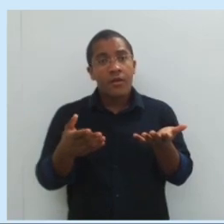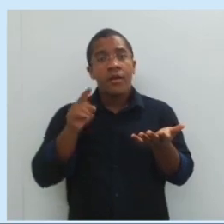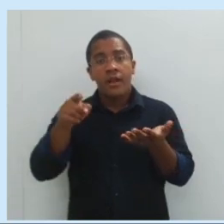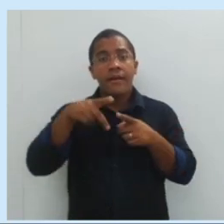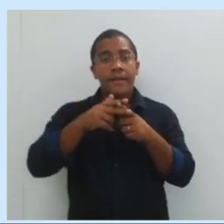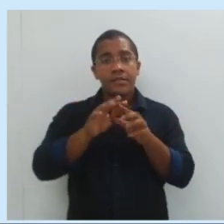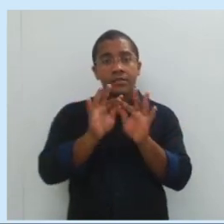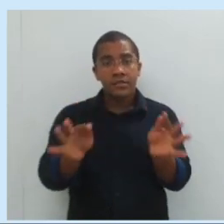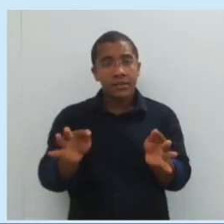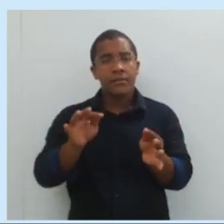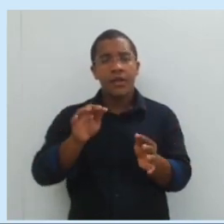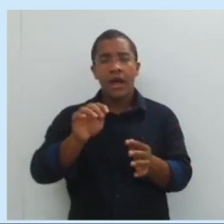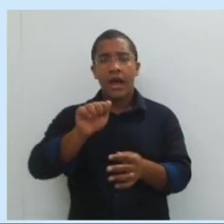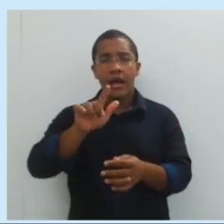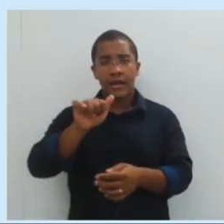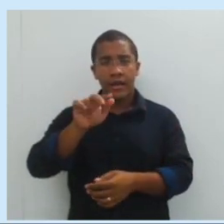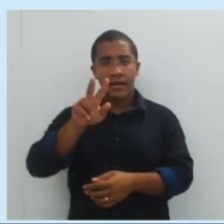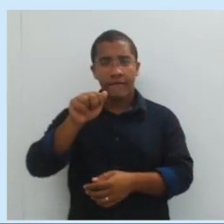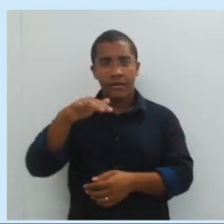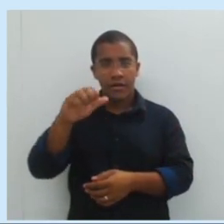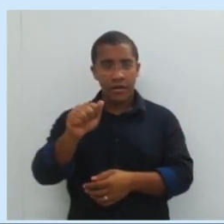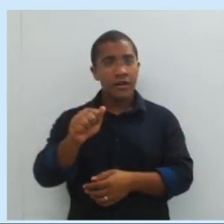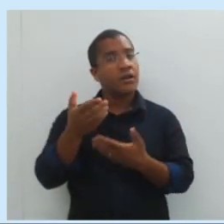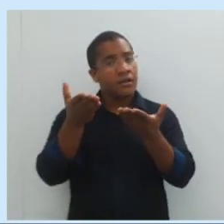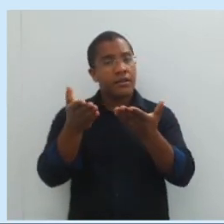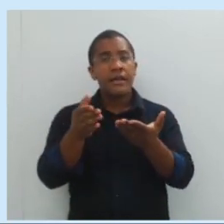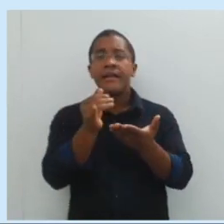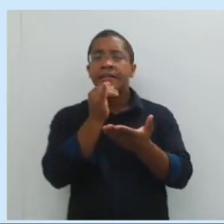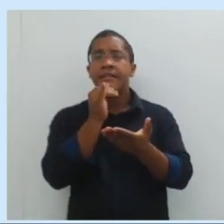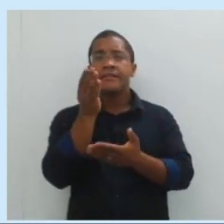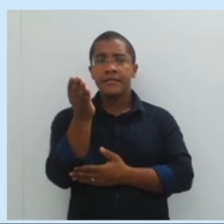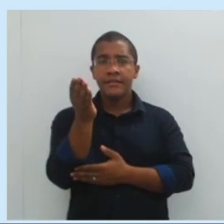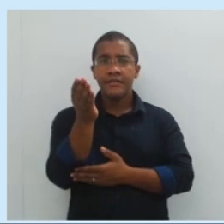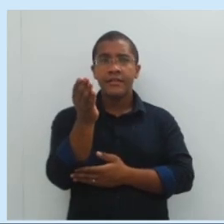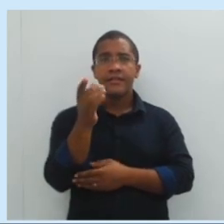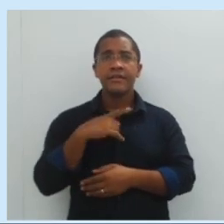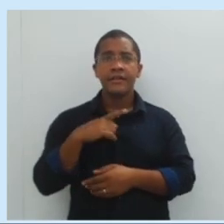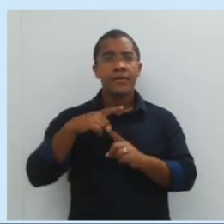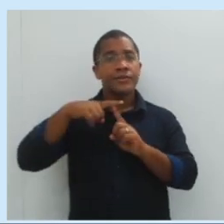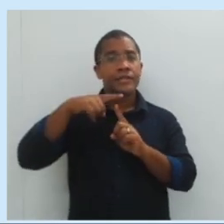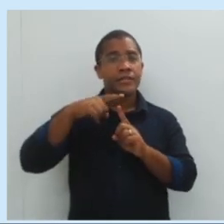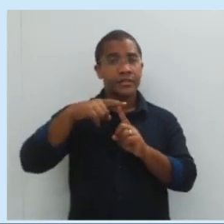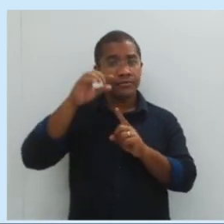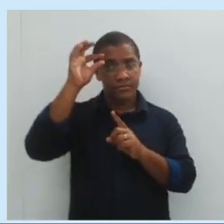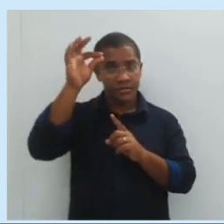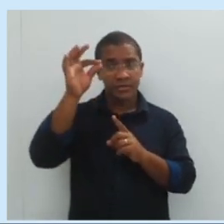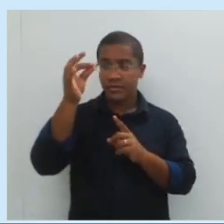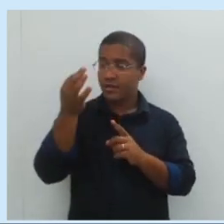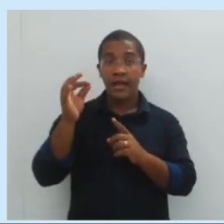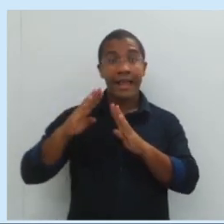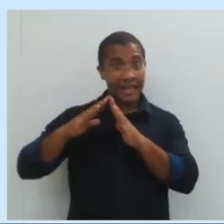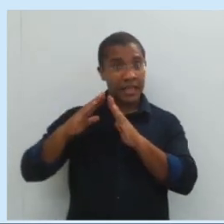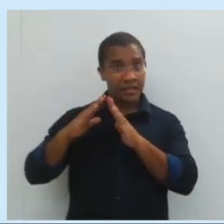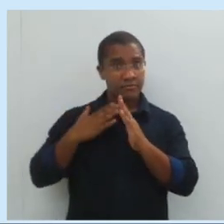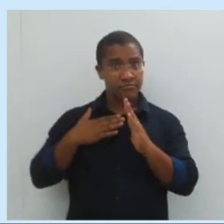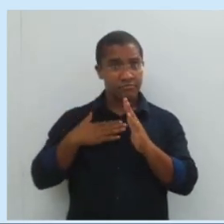Então, máquina simples, alavanca. Aqui eu tenho um exemplo de pinça. Trouxe de casa para